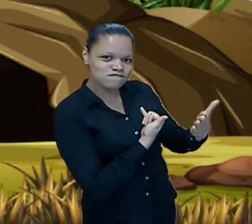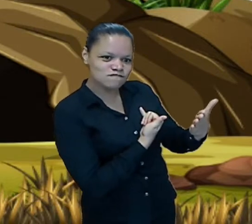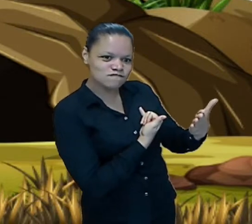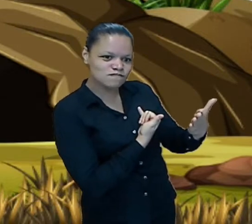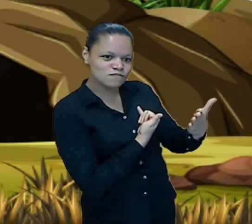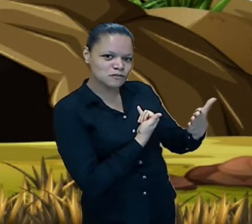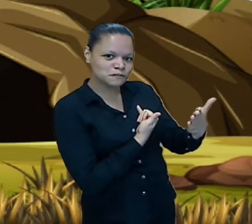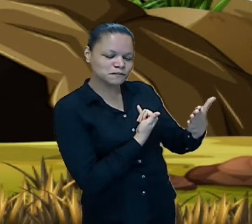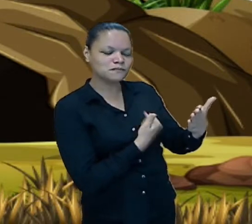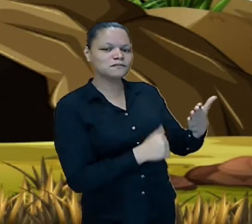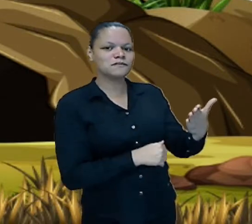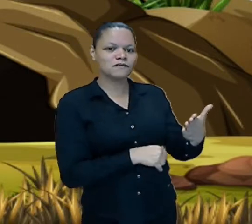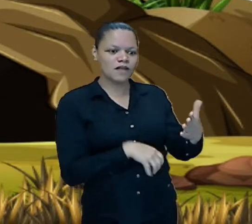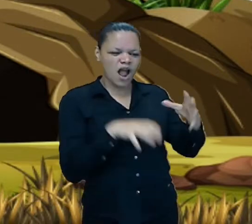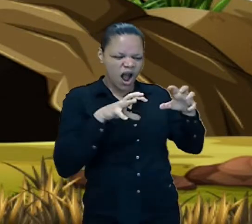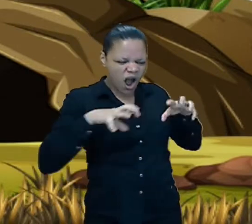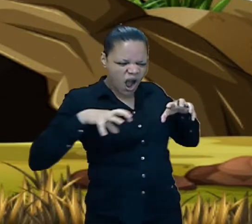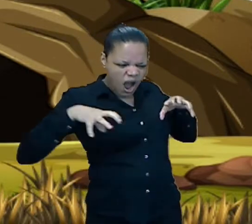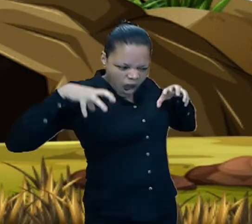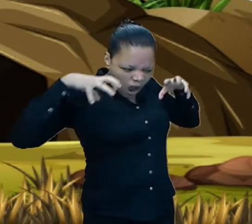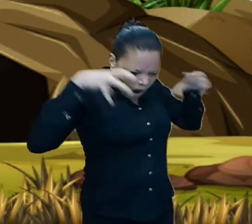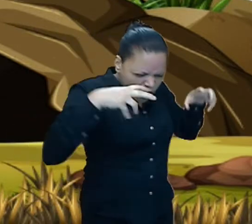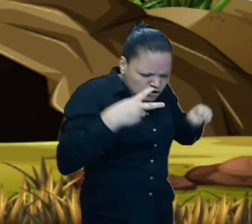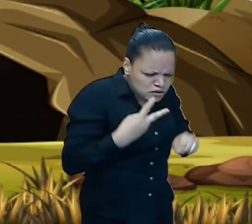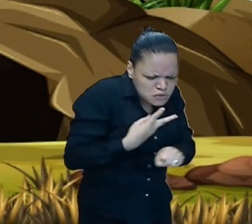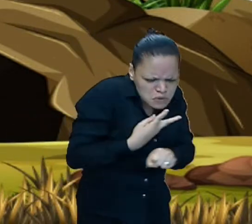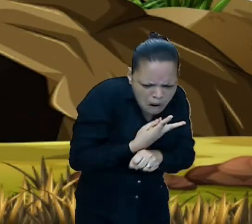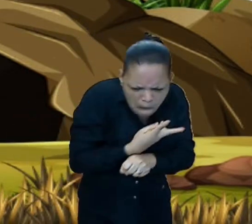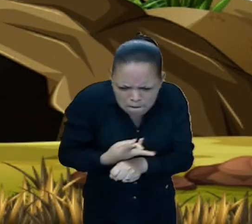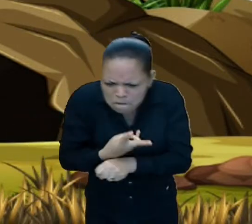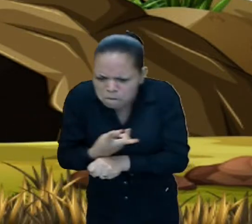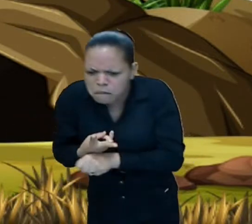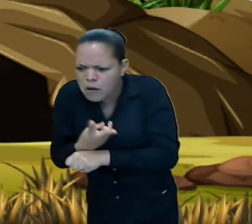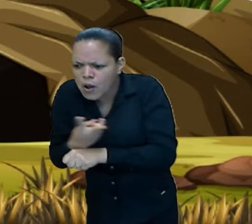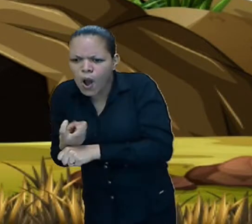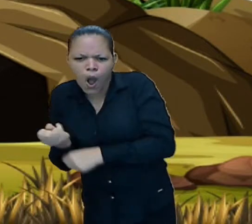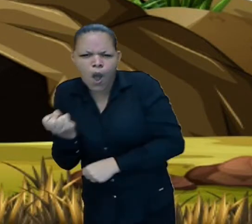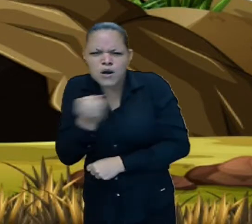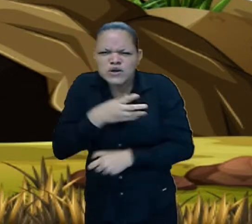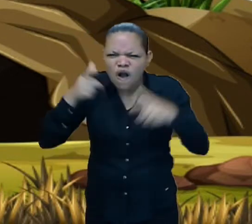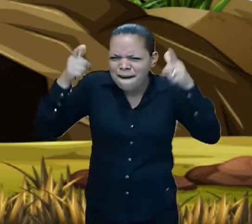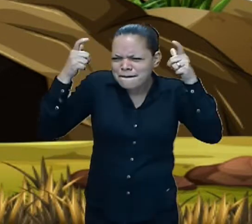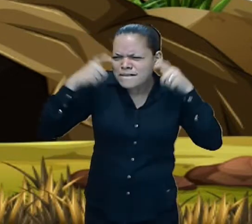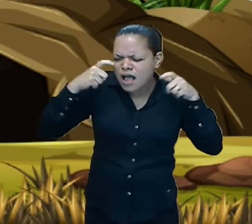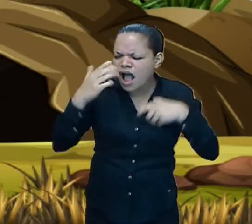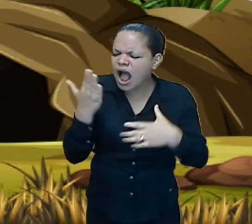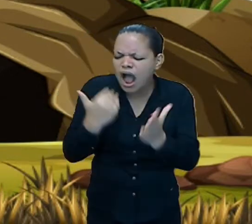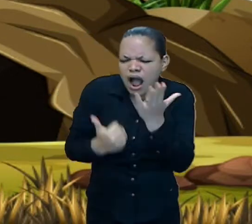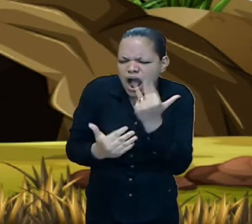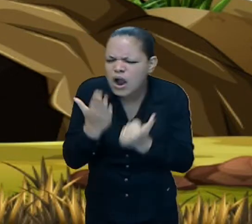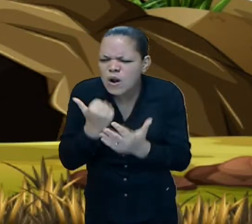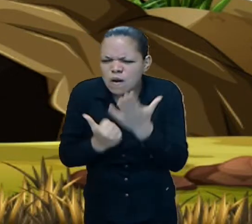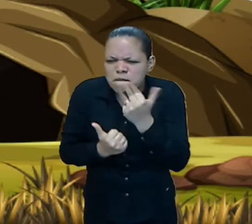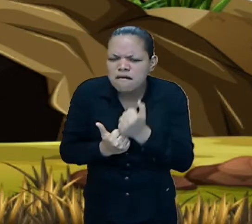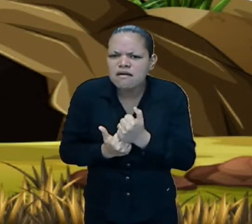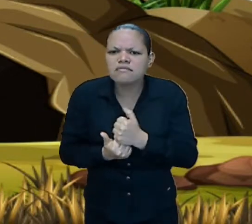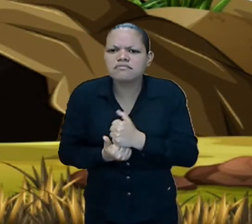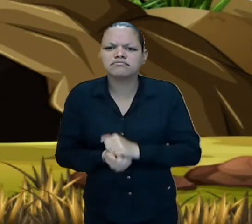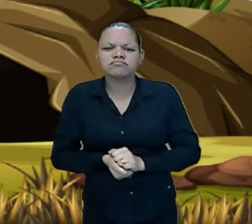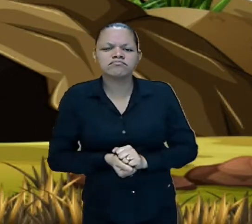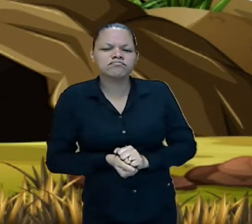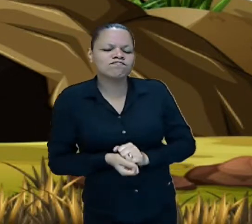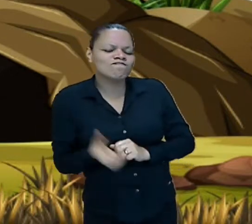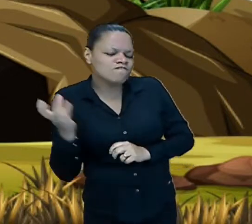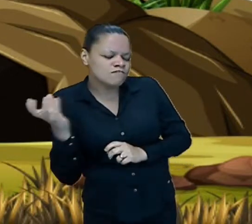monstro monstruoso procura princesa para devorar as interessadas deverão